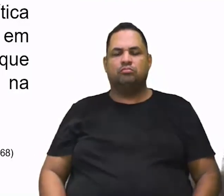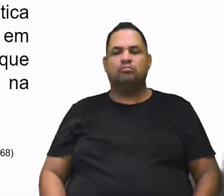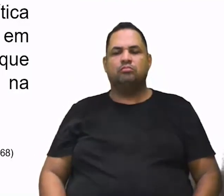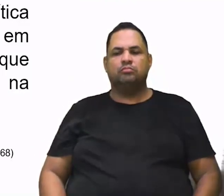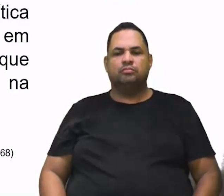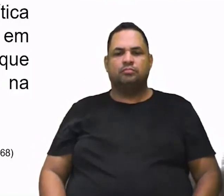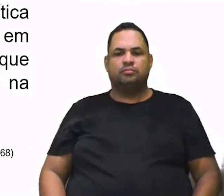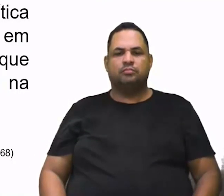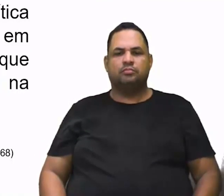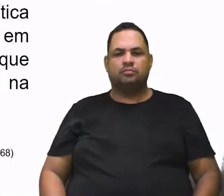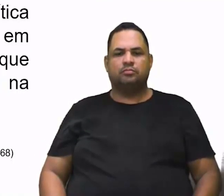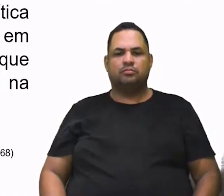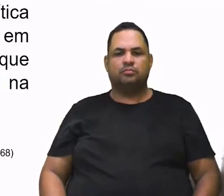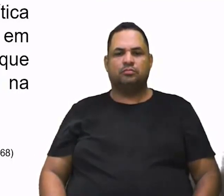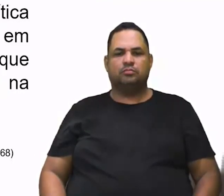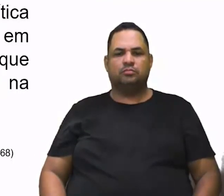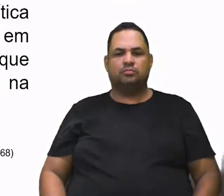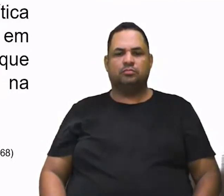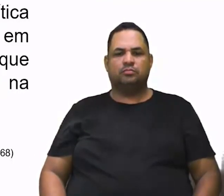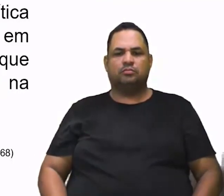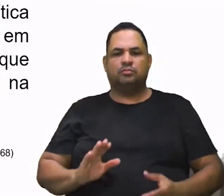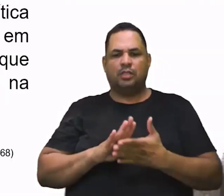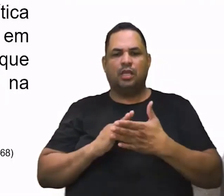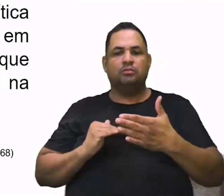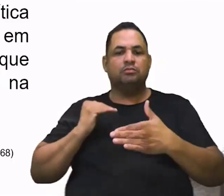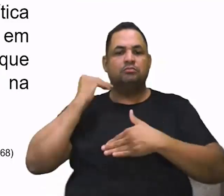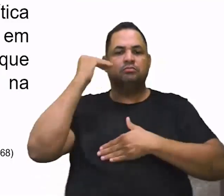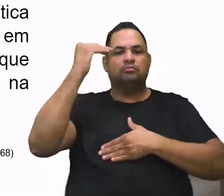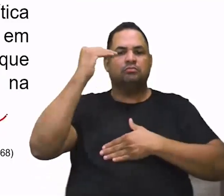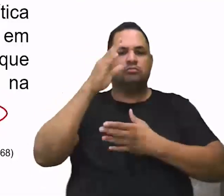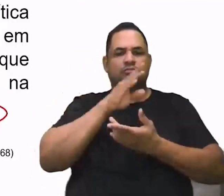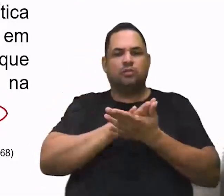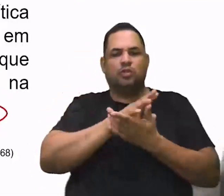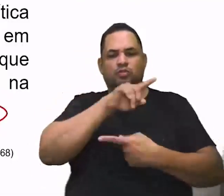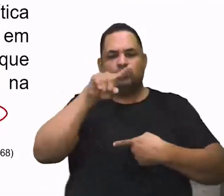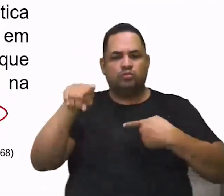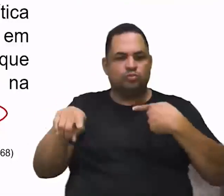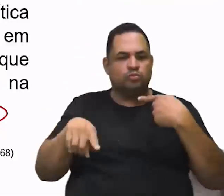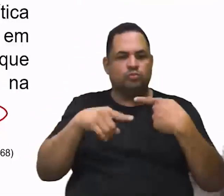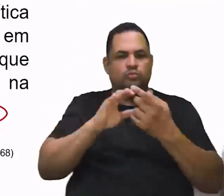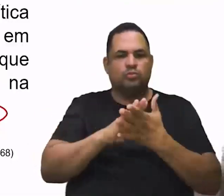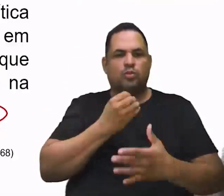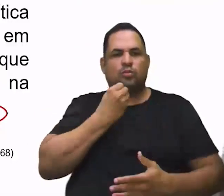Ética da responsabilidade. E serão alcançados na busca do bem comum.